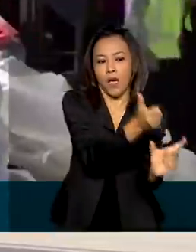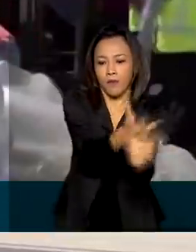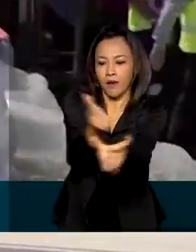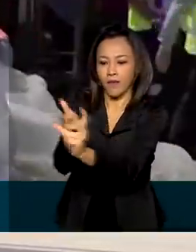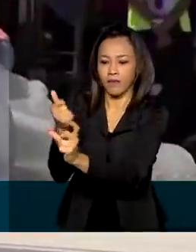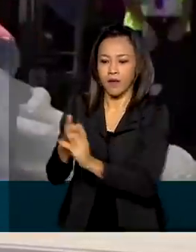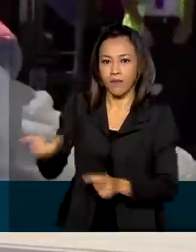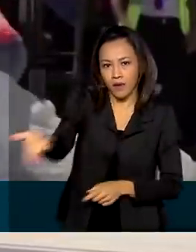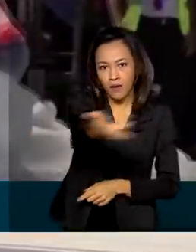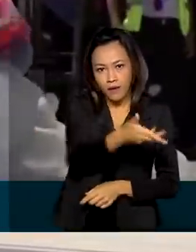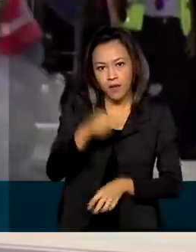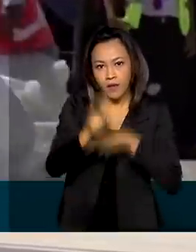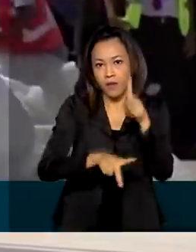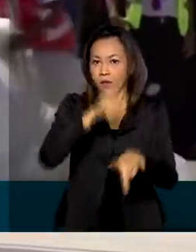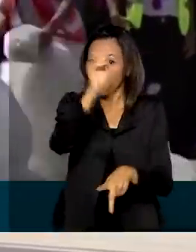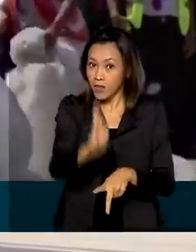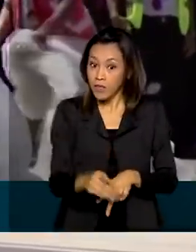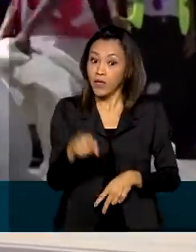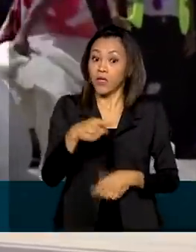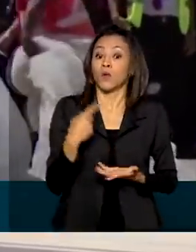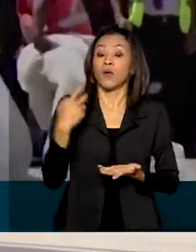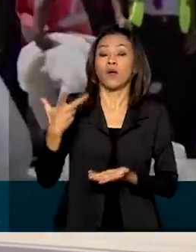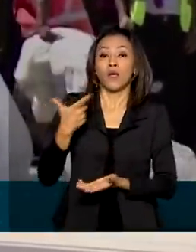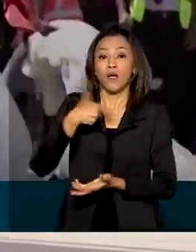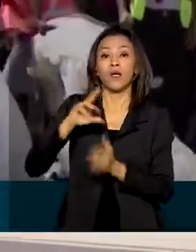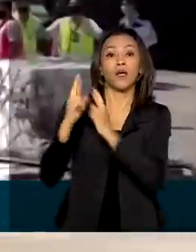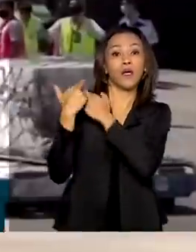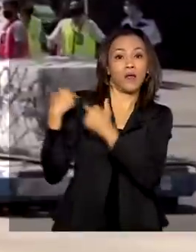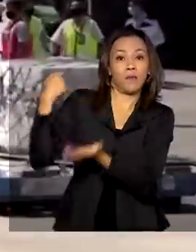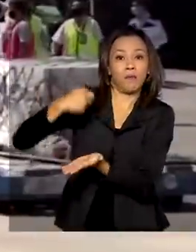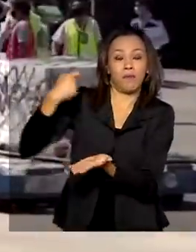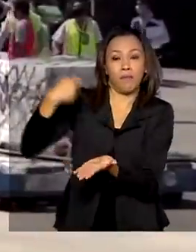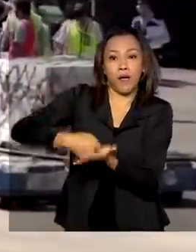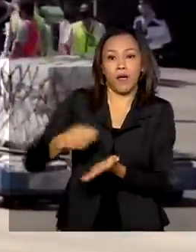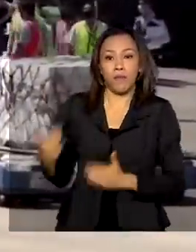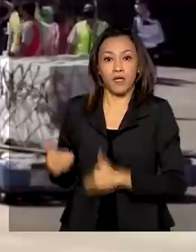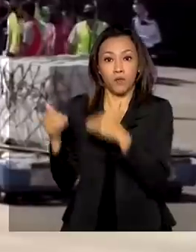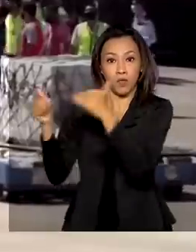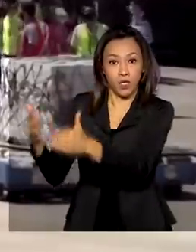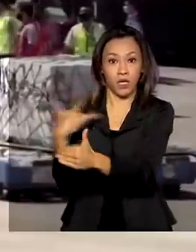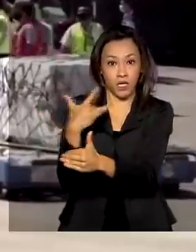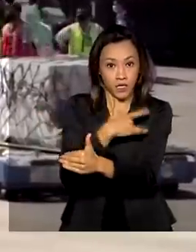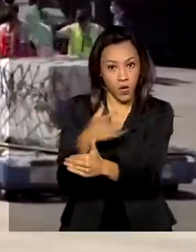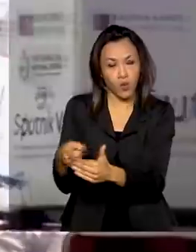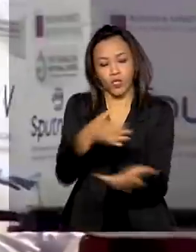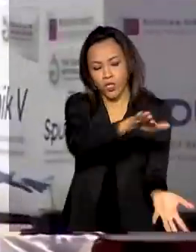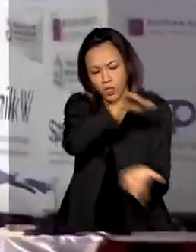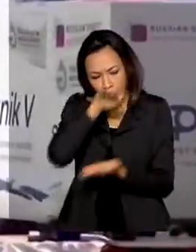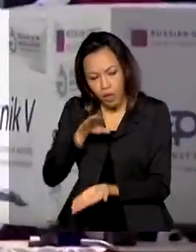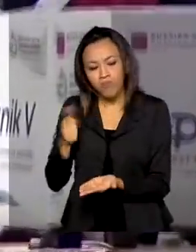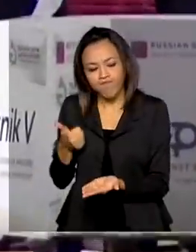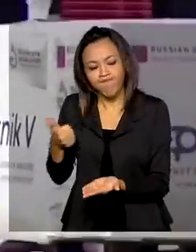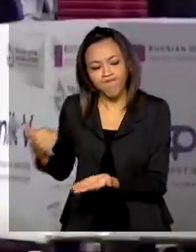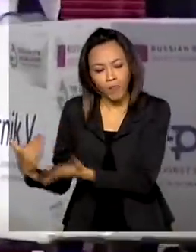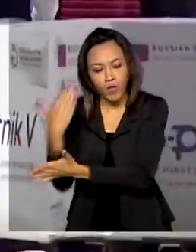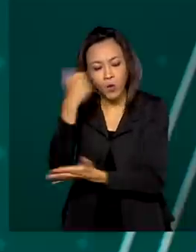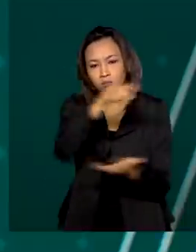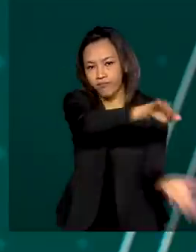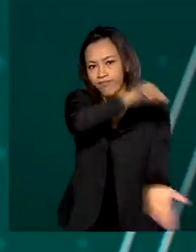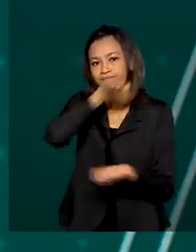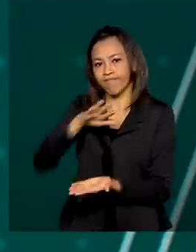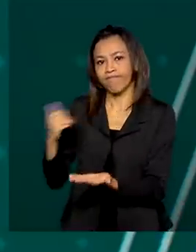pagamentos vão ser feitos pelo Ministério após a entrega de cada lote, também mediante a autorização da Anvisa.